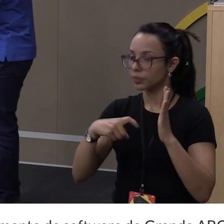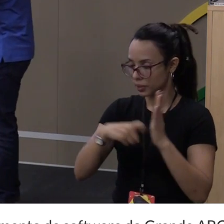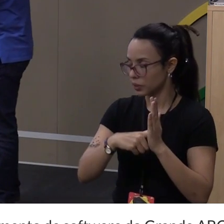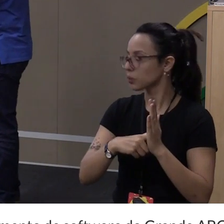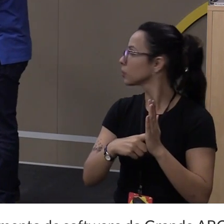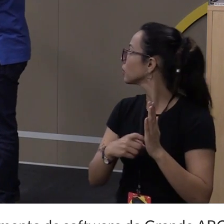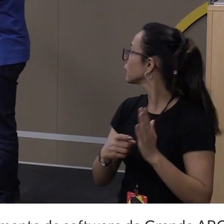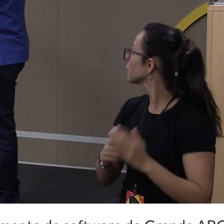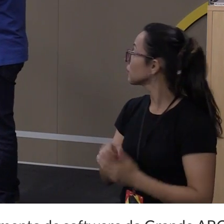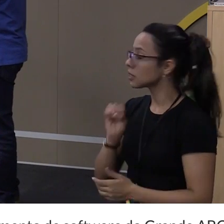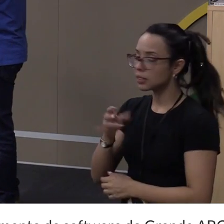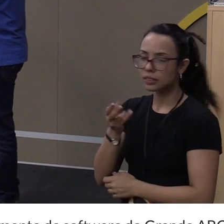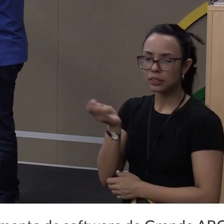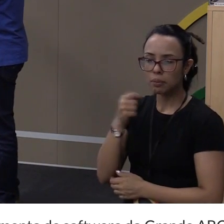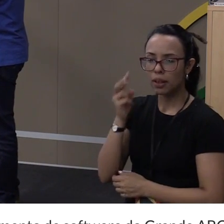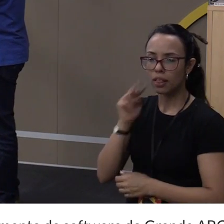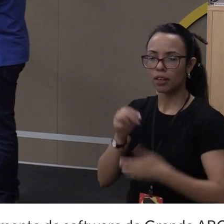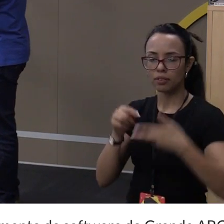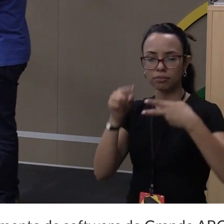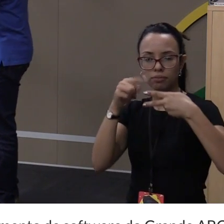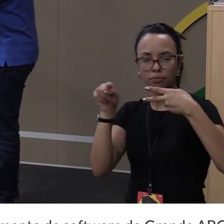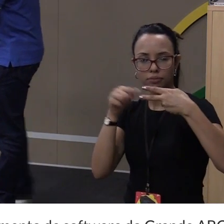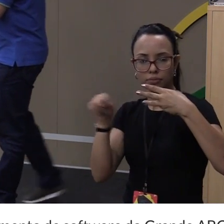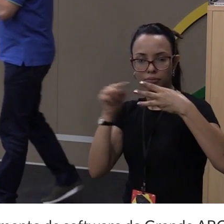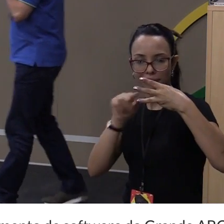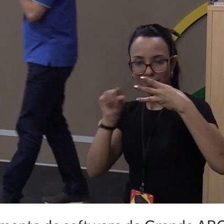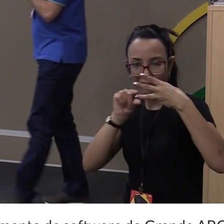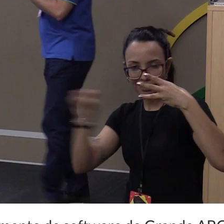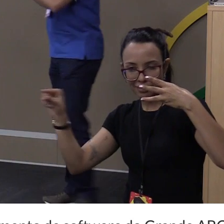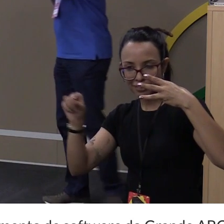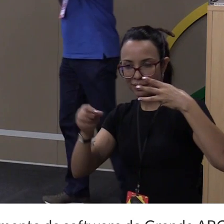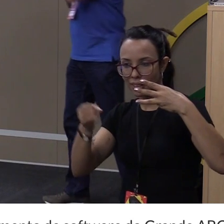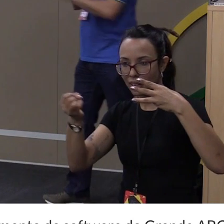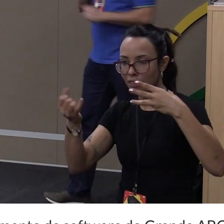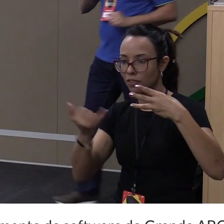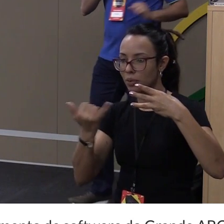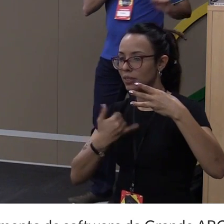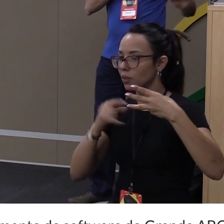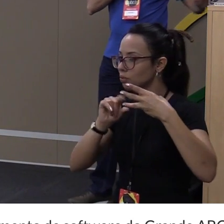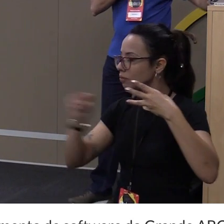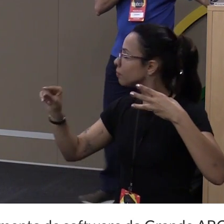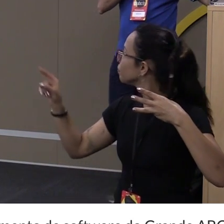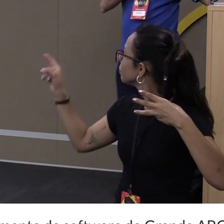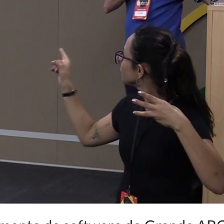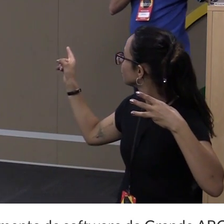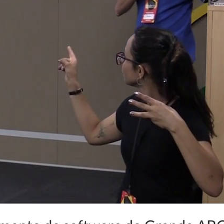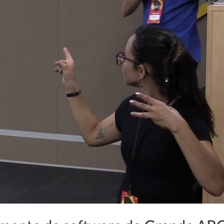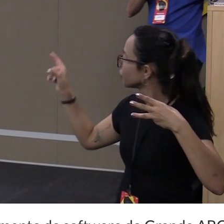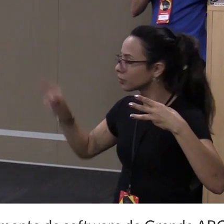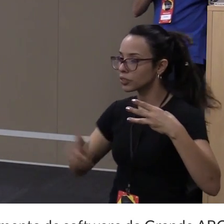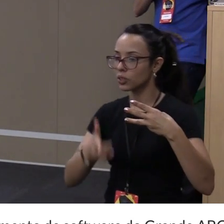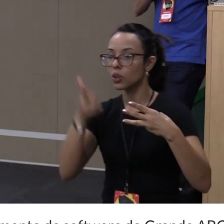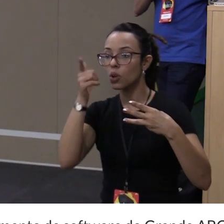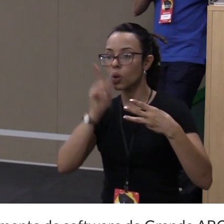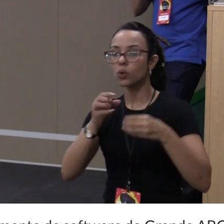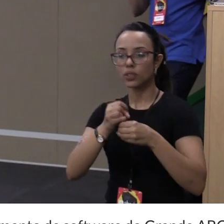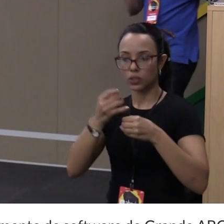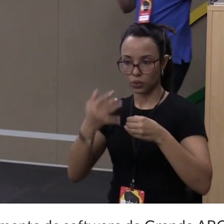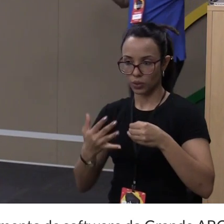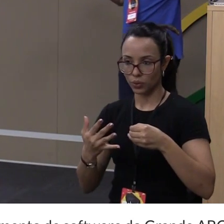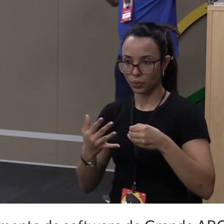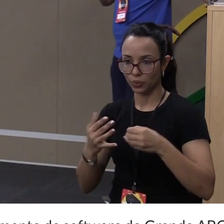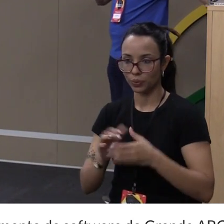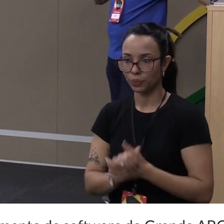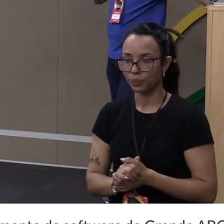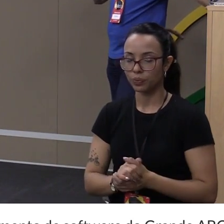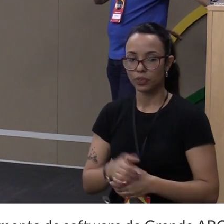você vai ver na terceira linha, está aquela mensagem. Você recebeu o conteúdo dessa URL. Que é